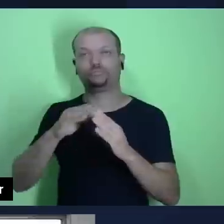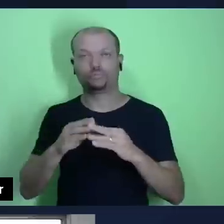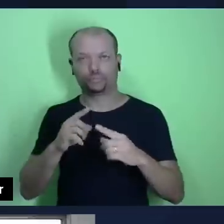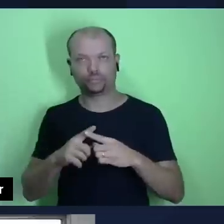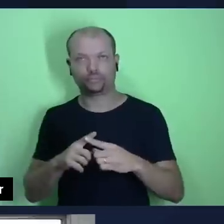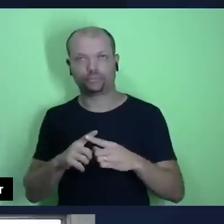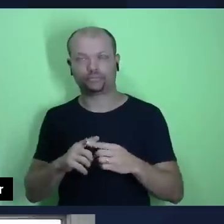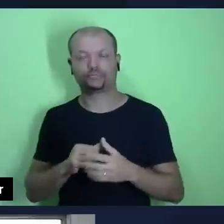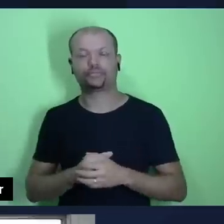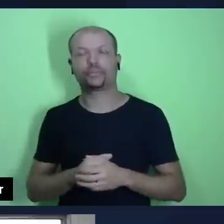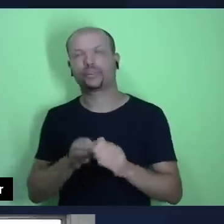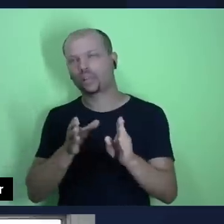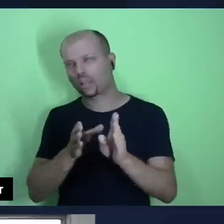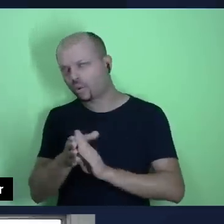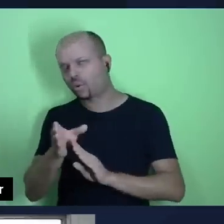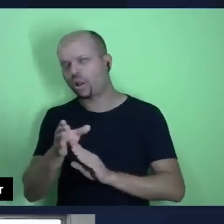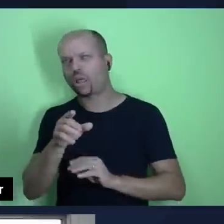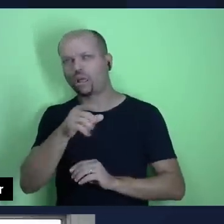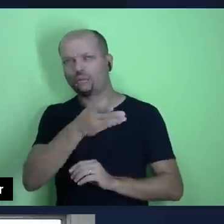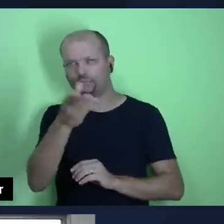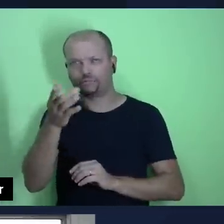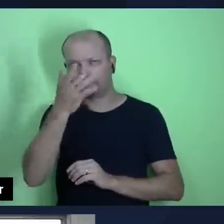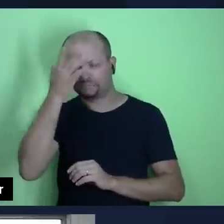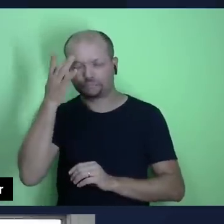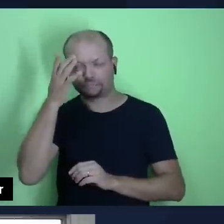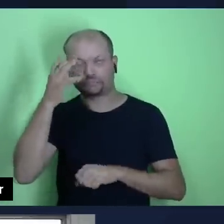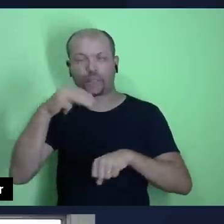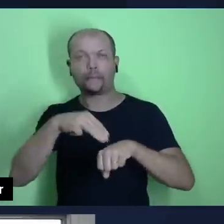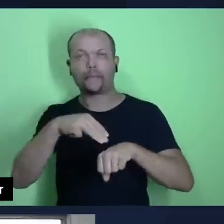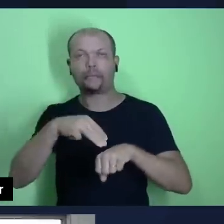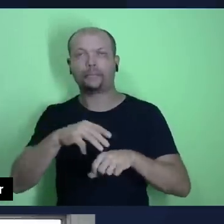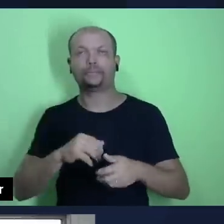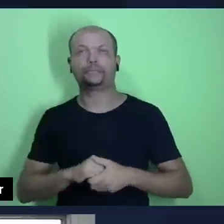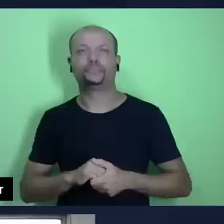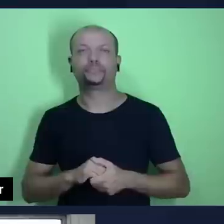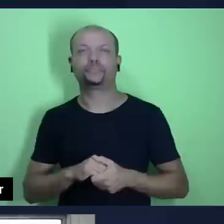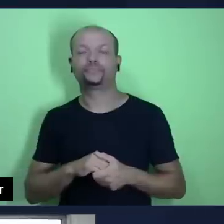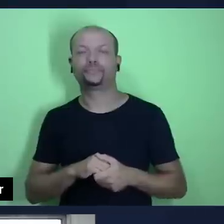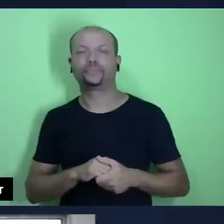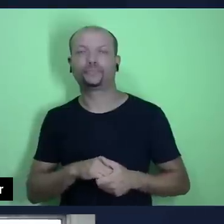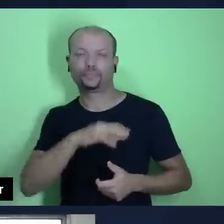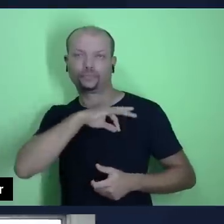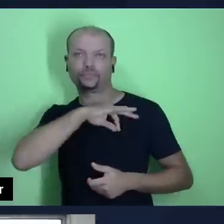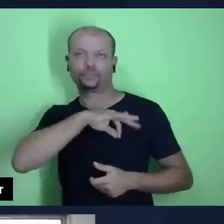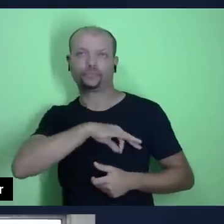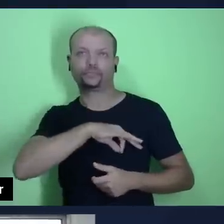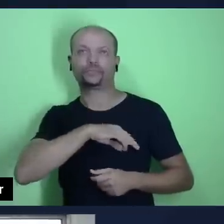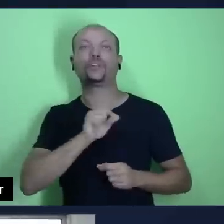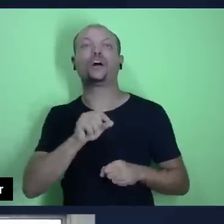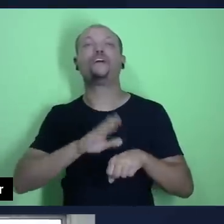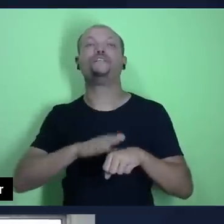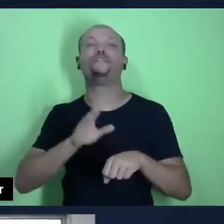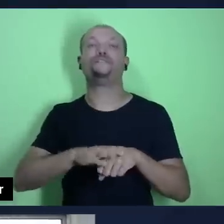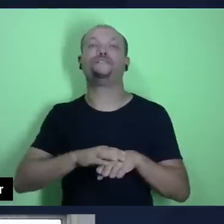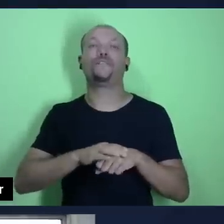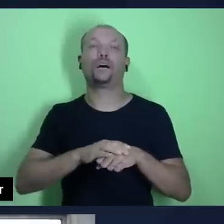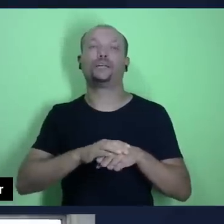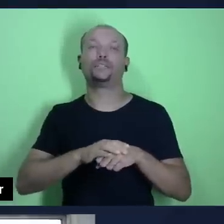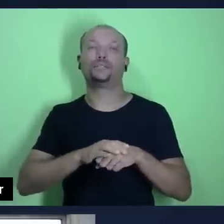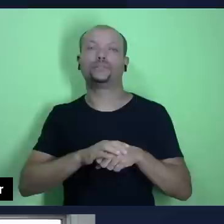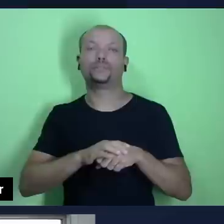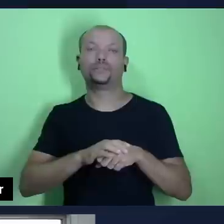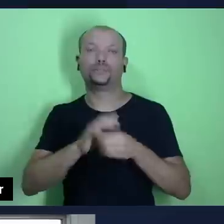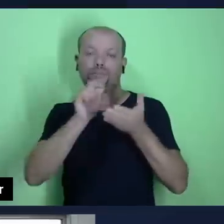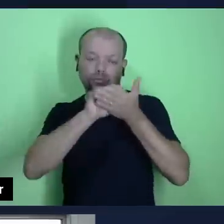nós aconselhamos ao membro para que logo quando ele recebe o seu salário, ele faça uma lista e ele